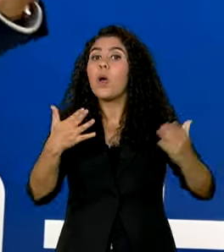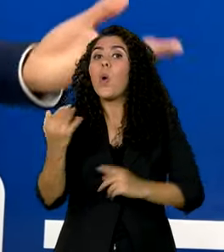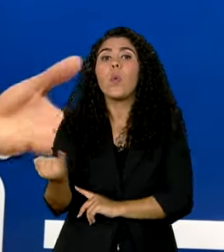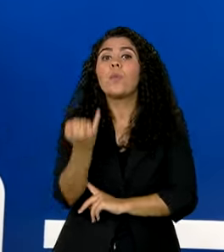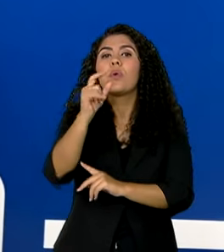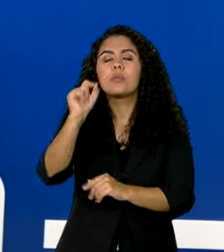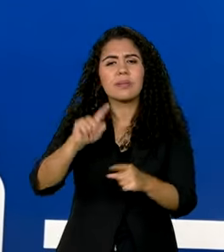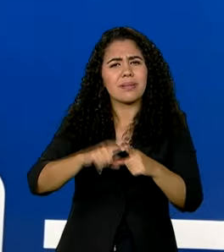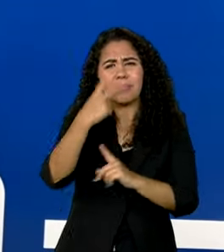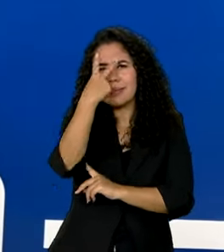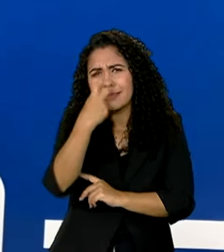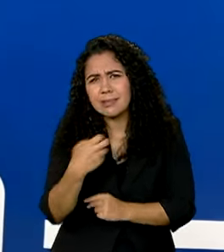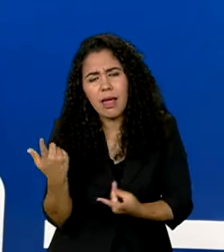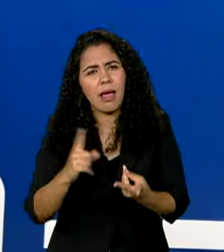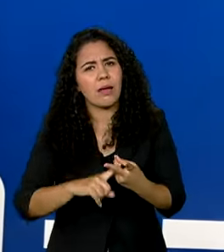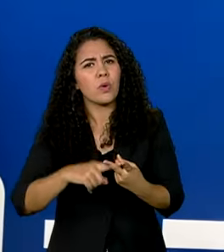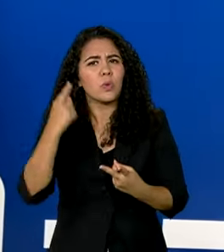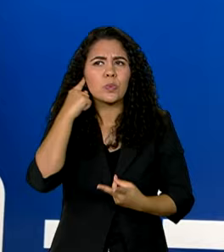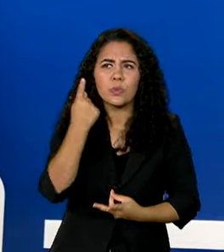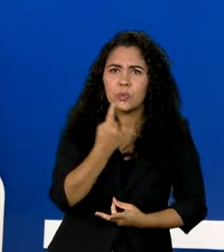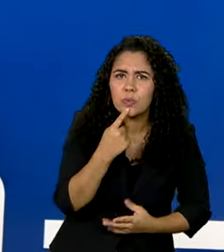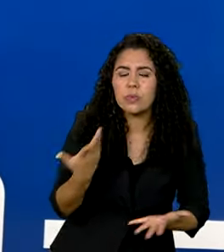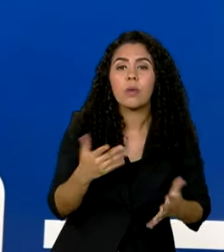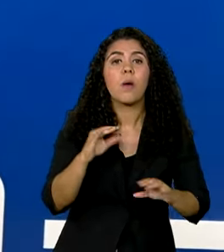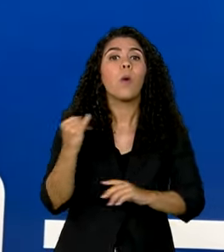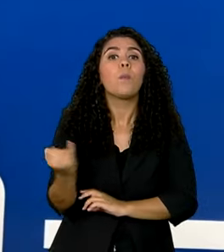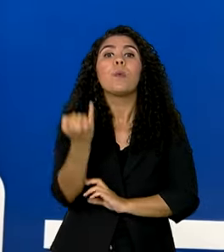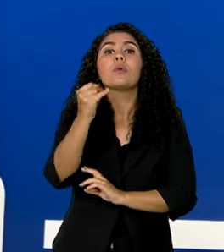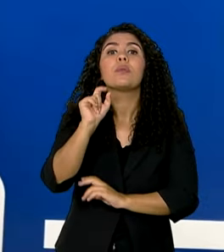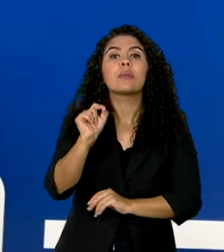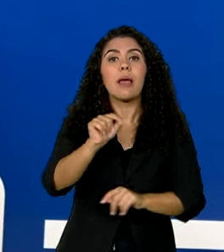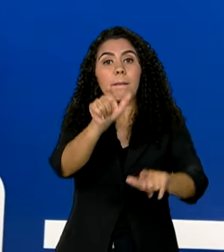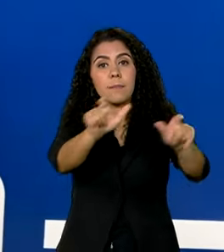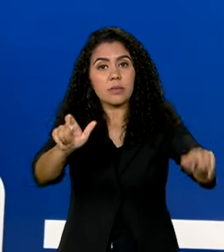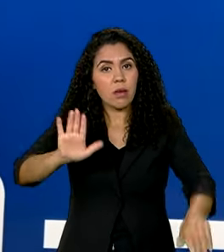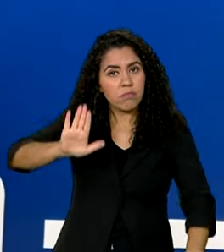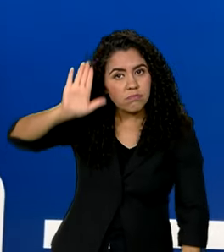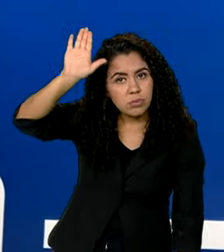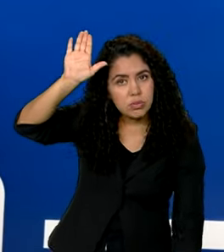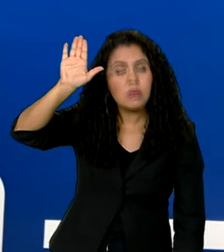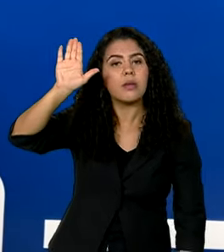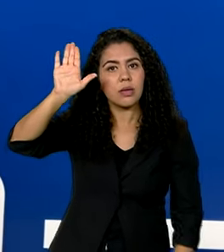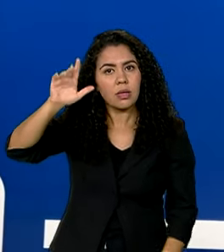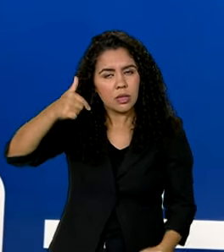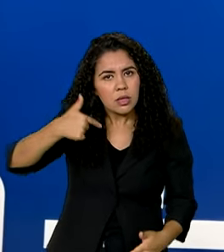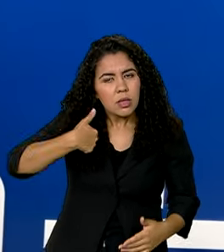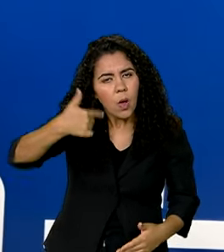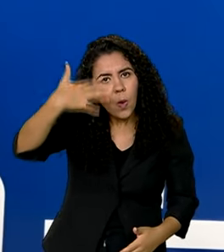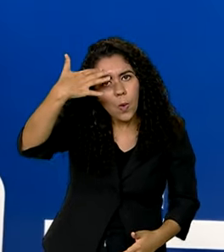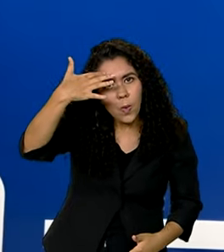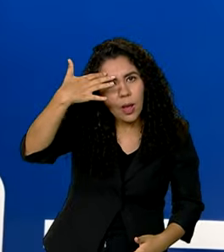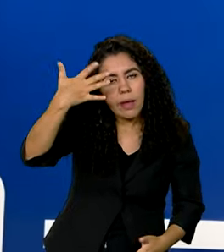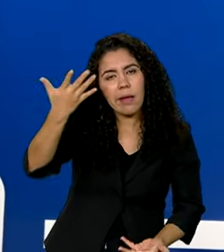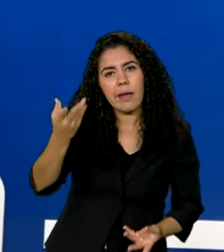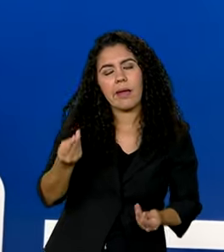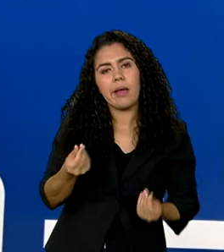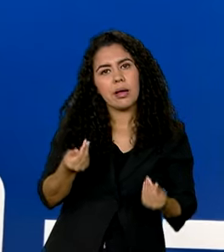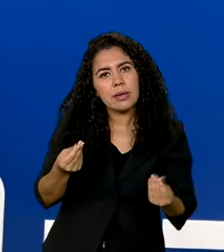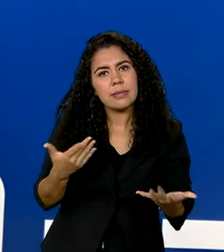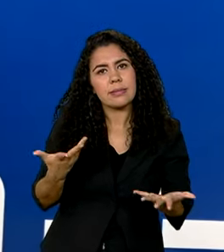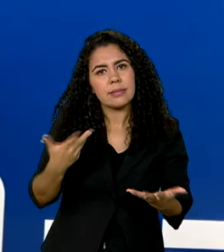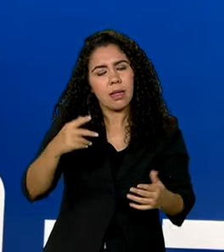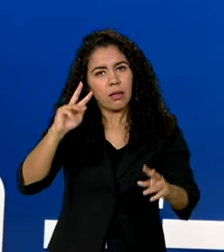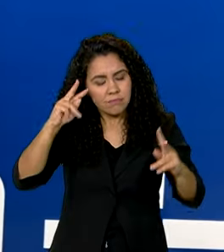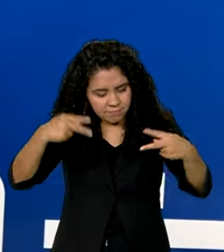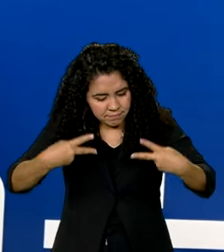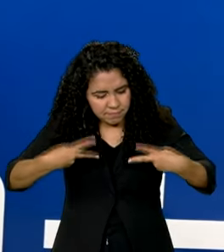deficiência visual, deficiência auditiva, o que é importante é o participante, ao entendendo a sua